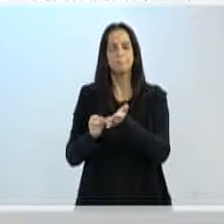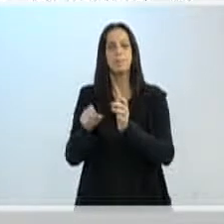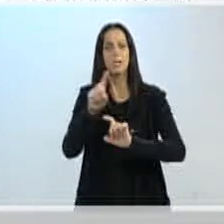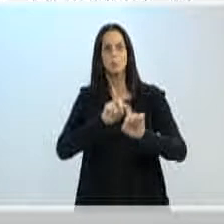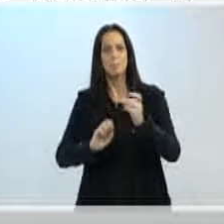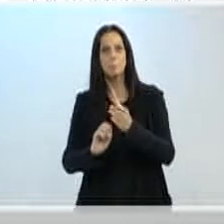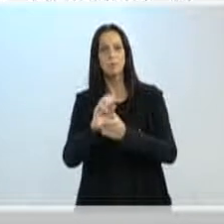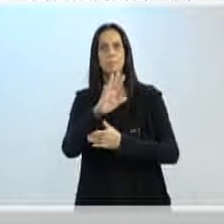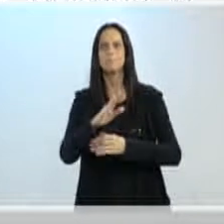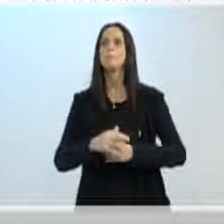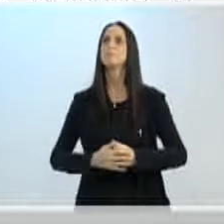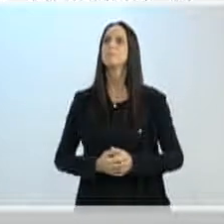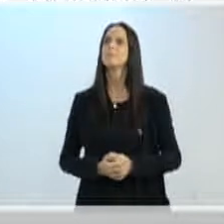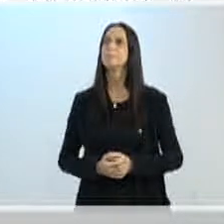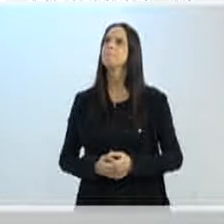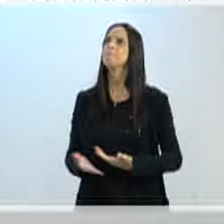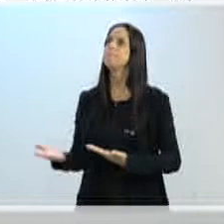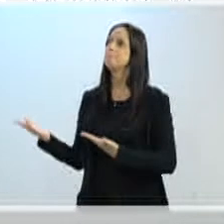Muito bem.